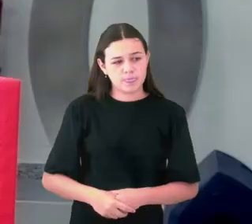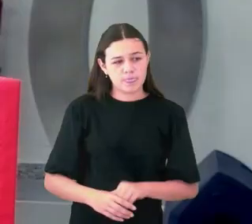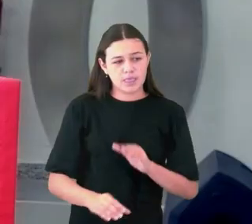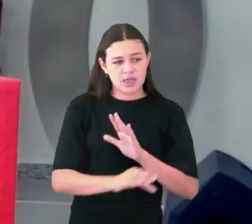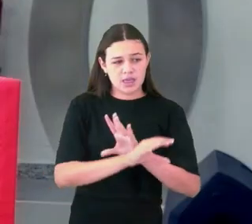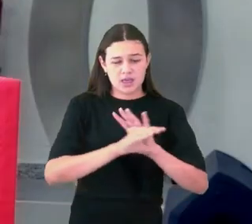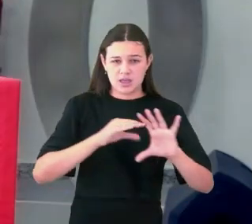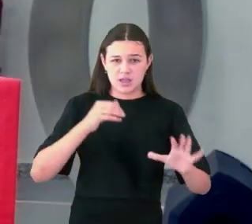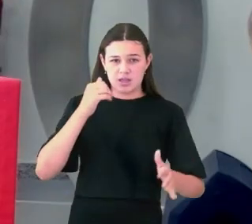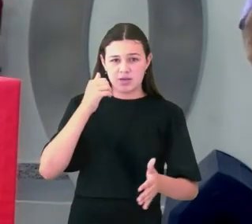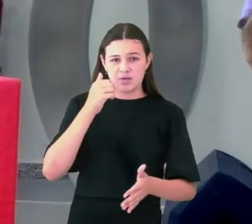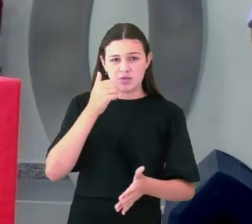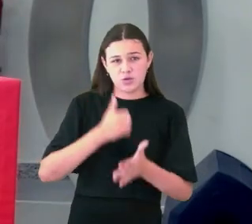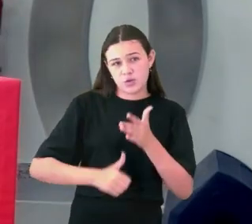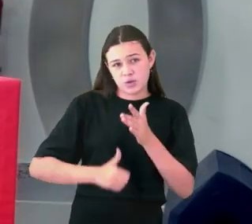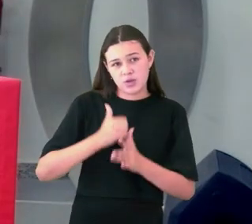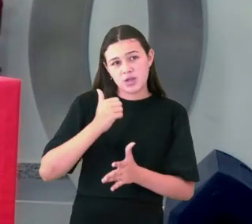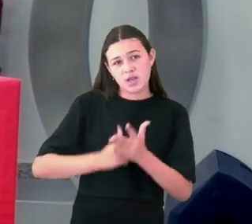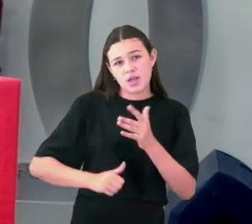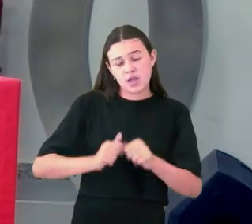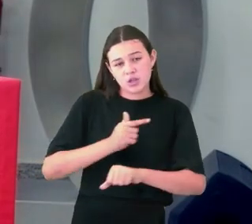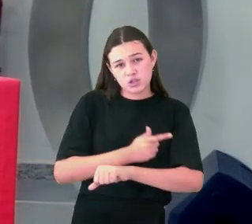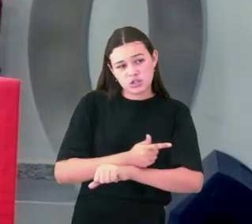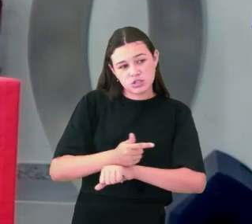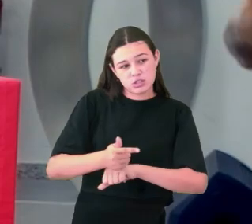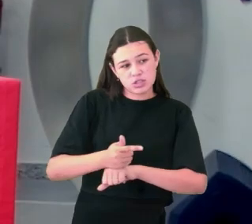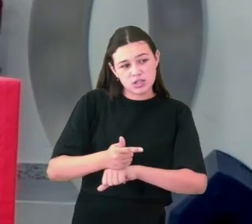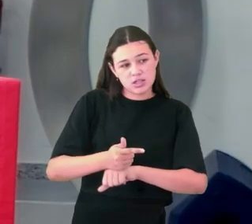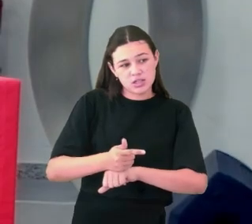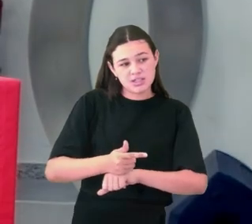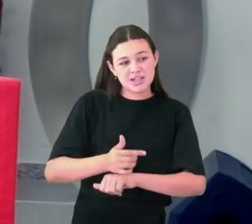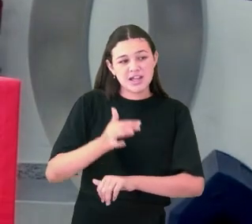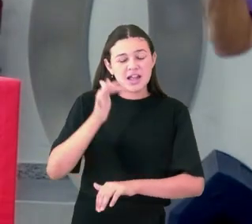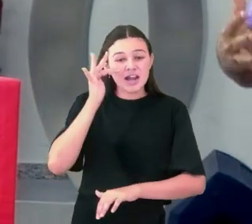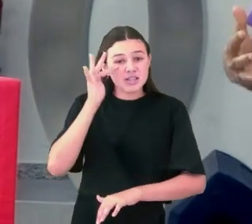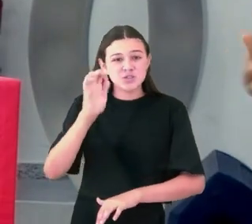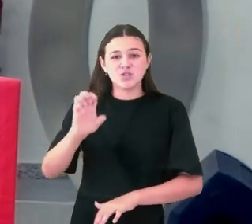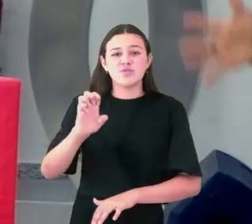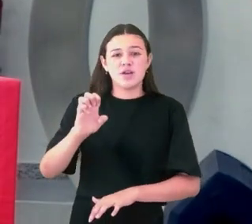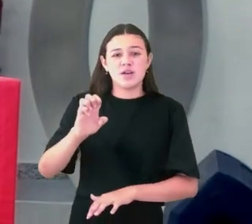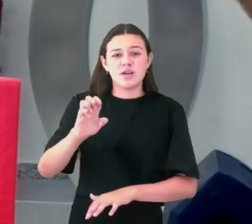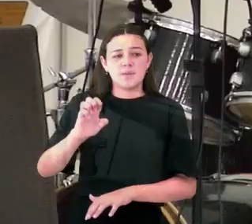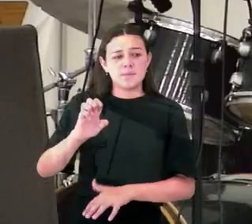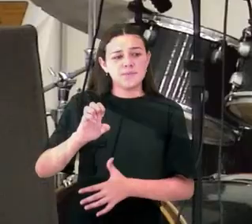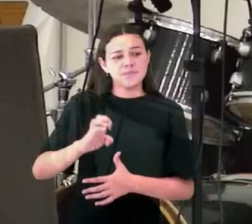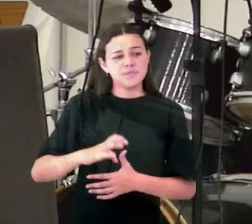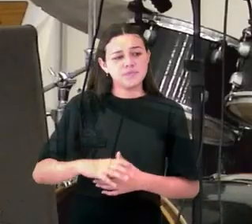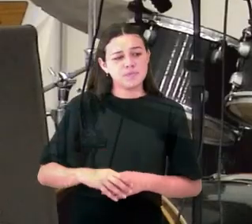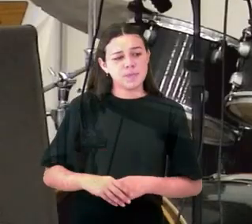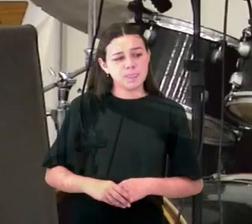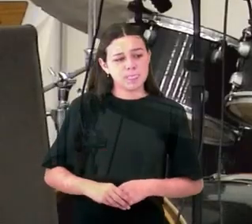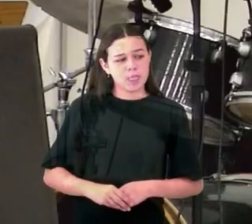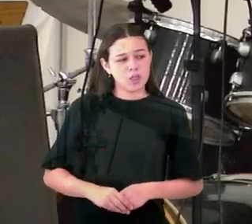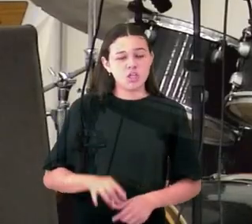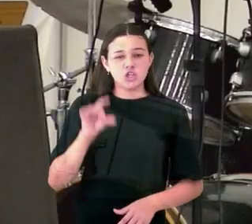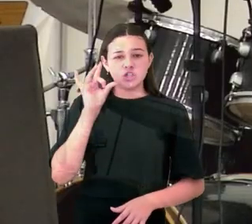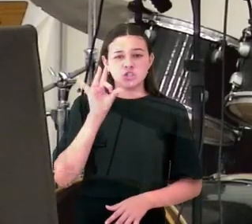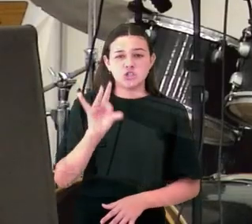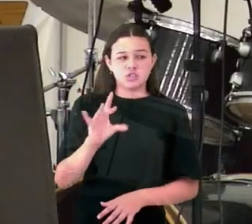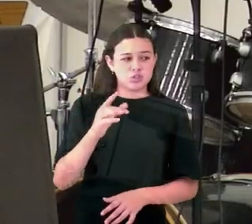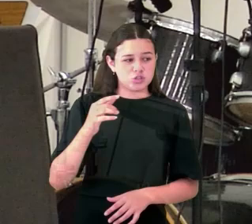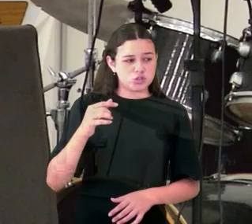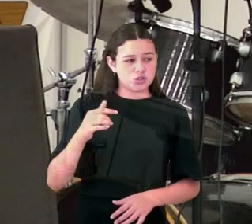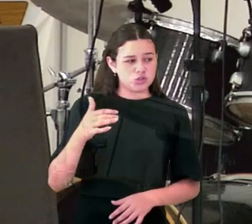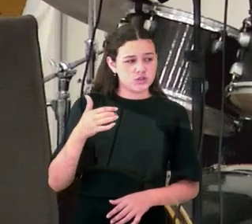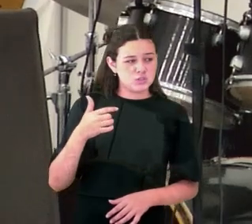forma do povo de Israel evangelizar, testemunhar. A gente só existe um Deus e a gente precisa separar. E eu gosto, sabe,